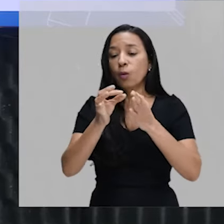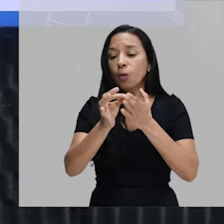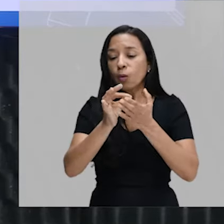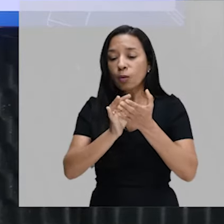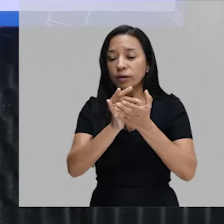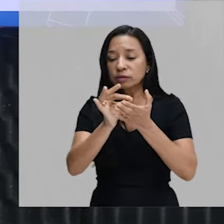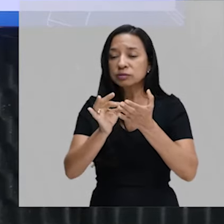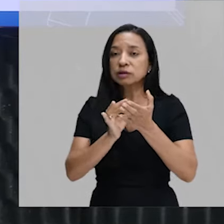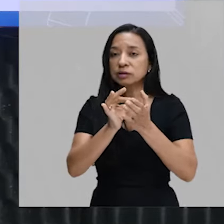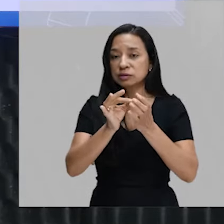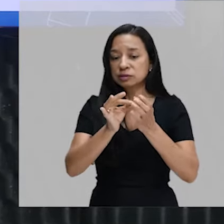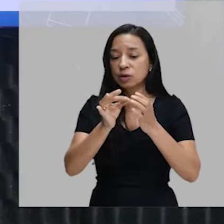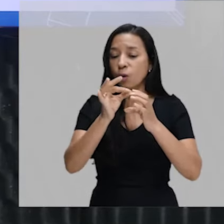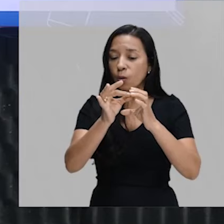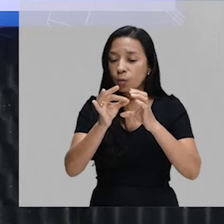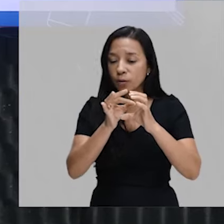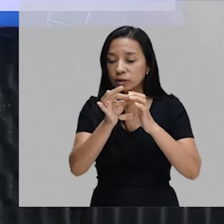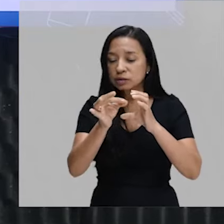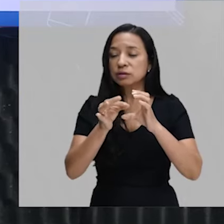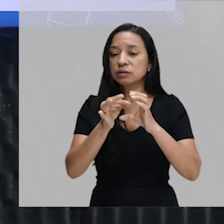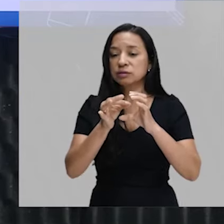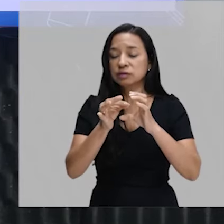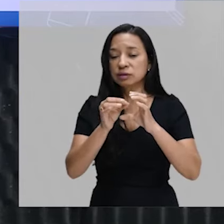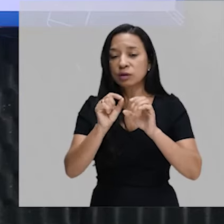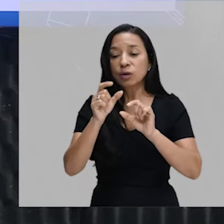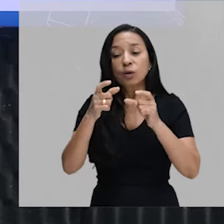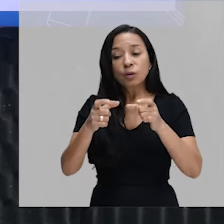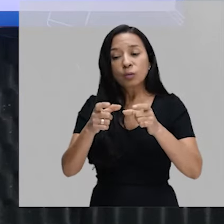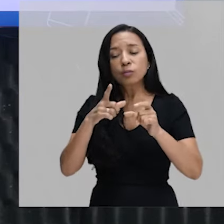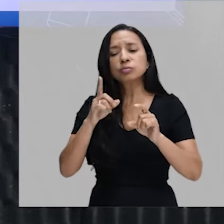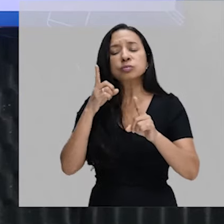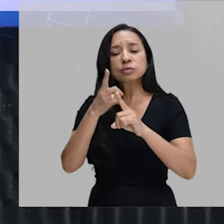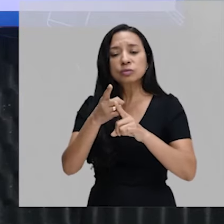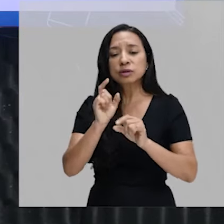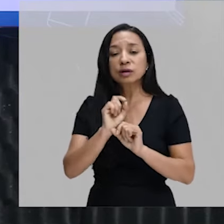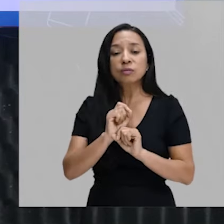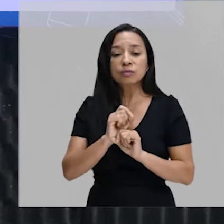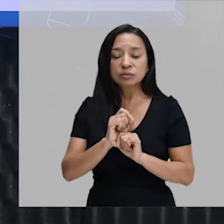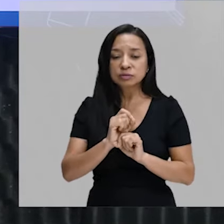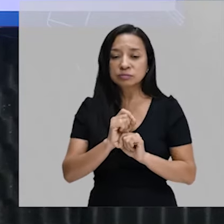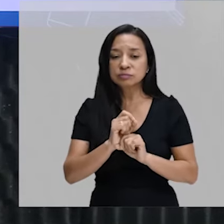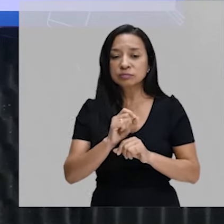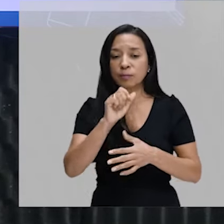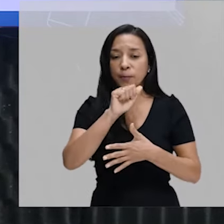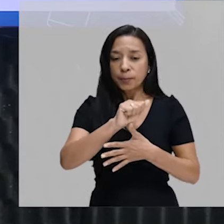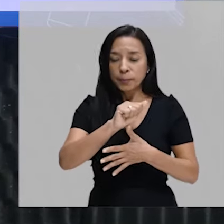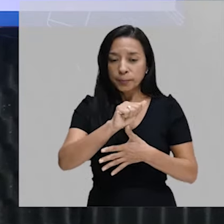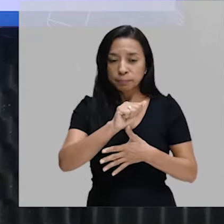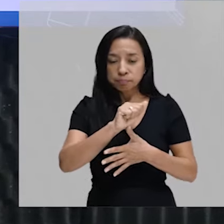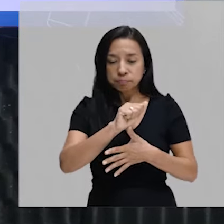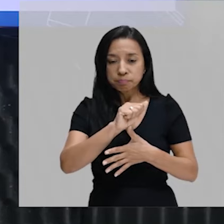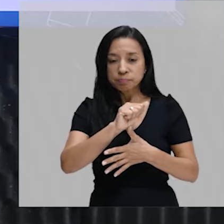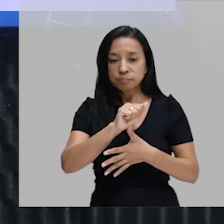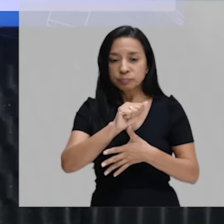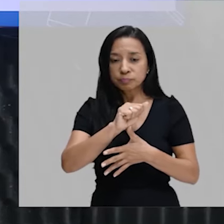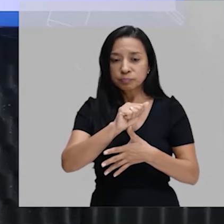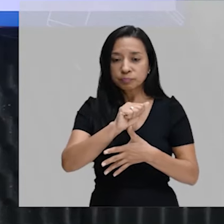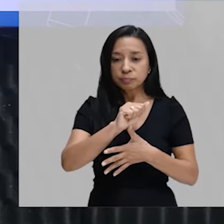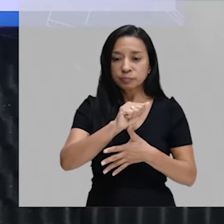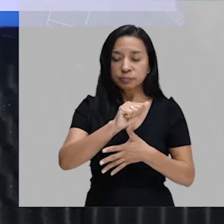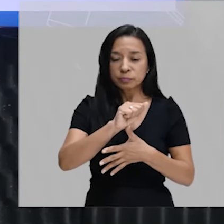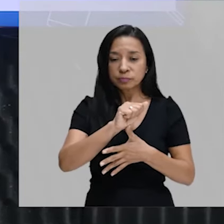membranosas. Então, onde a gente não vai encontrar essas estruturas? Aí ele coloca